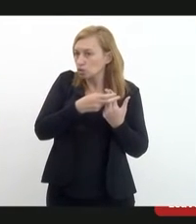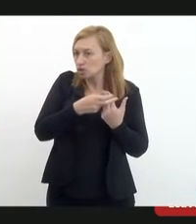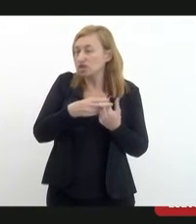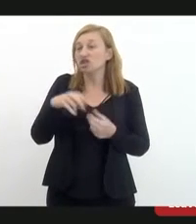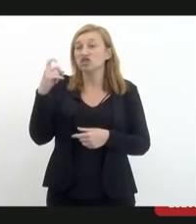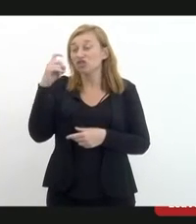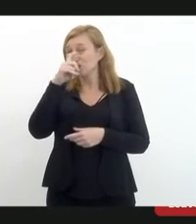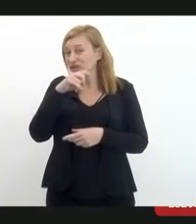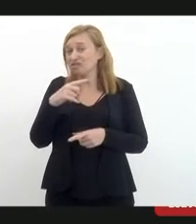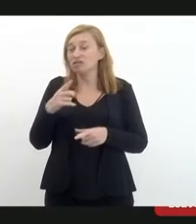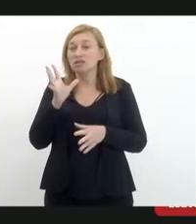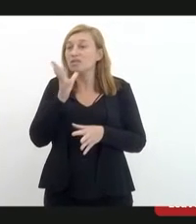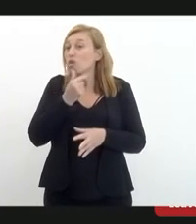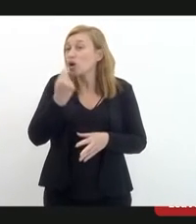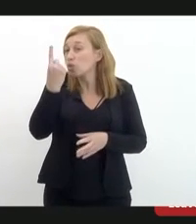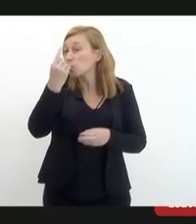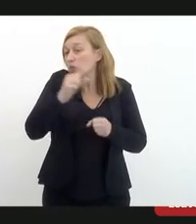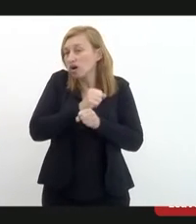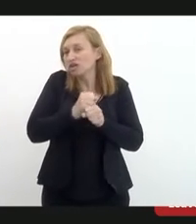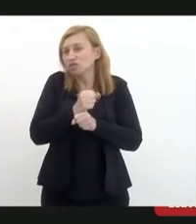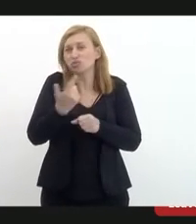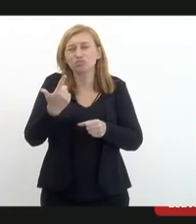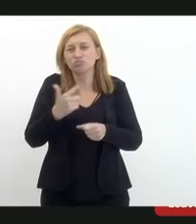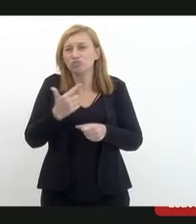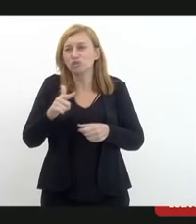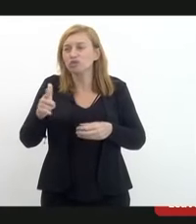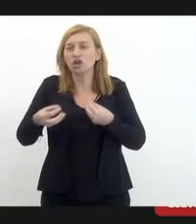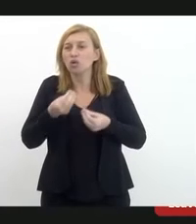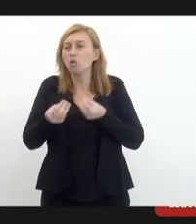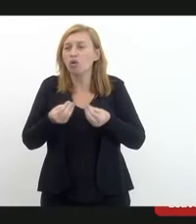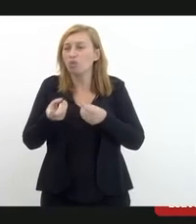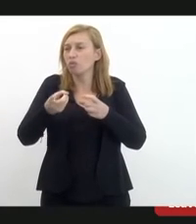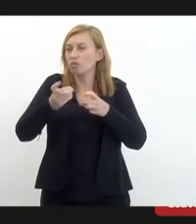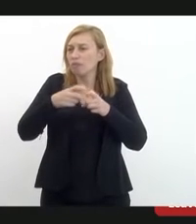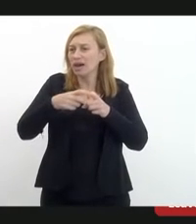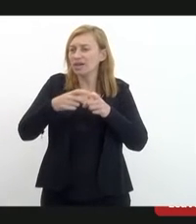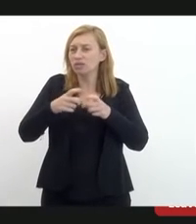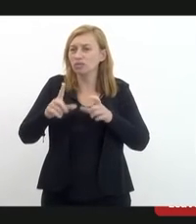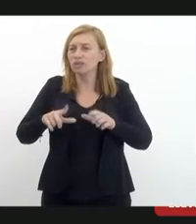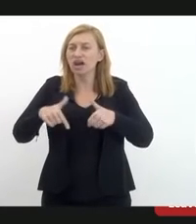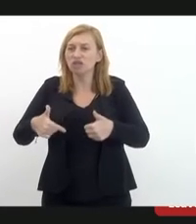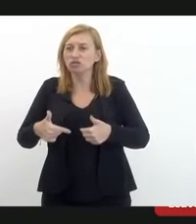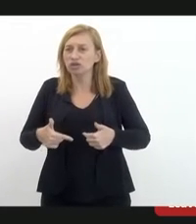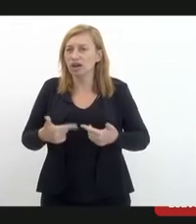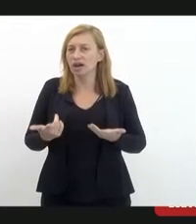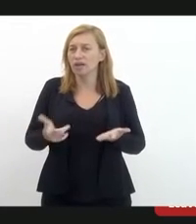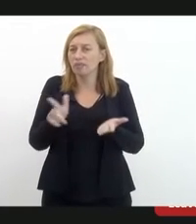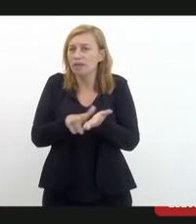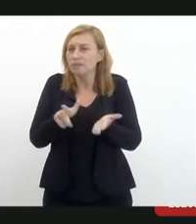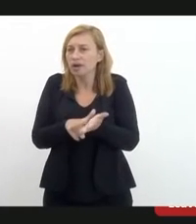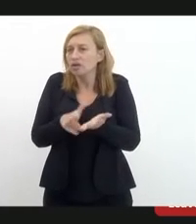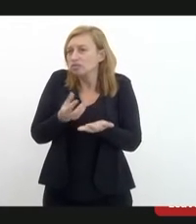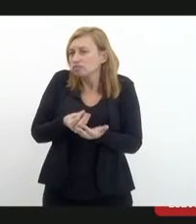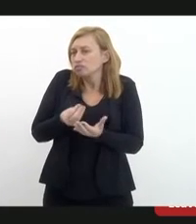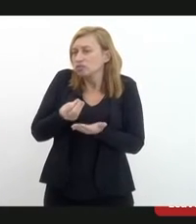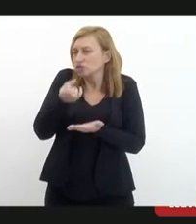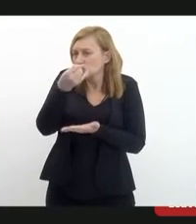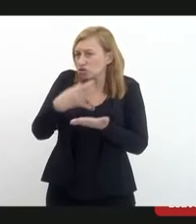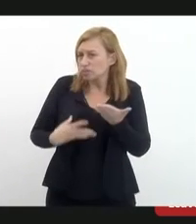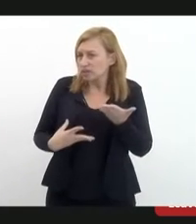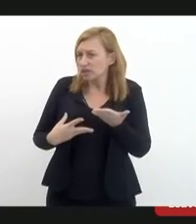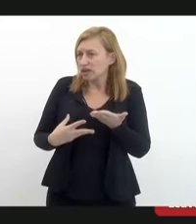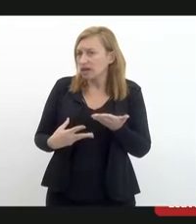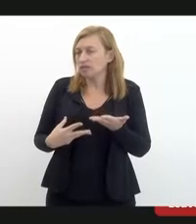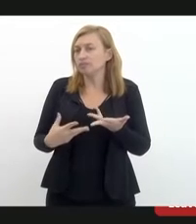marcar. Então, é uma coisa que nem funciona, porque não tem nem médico para atender, para dar esse laudo, entendeu? E, fora